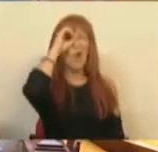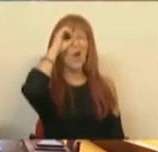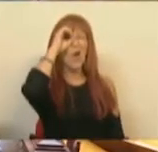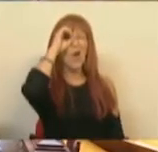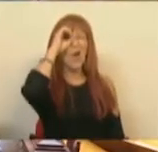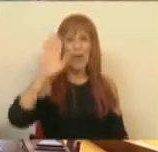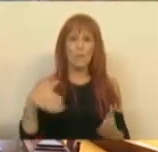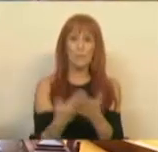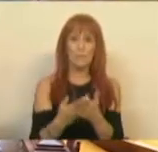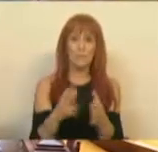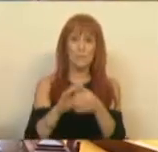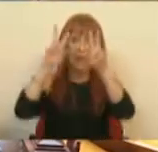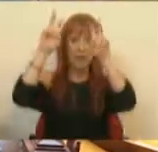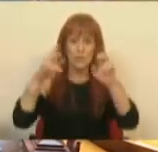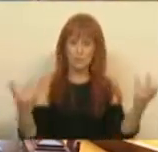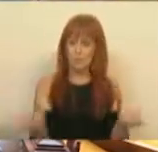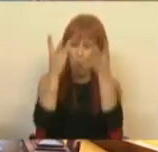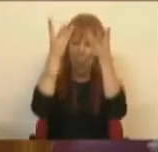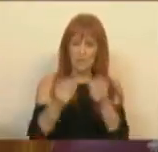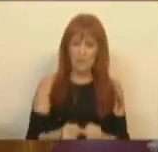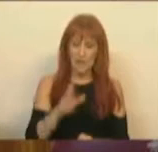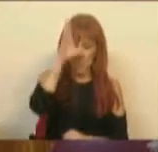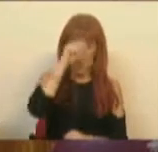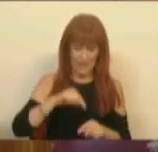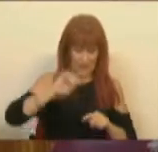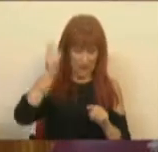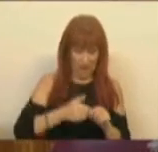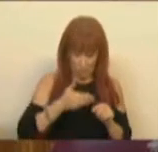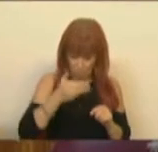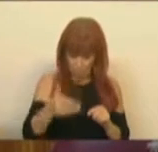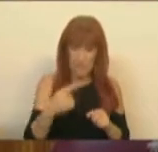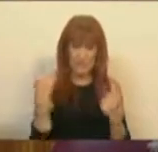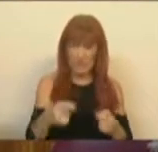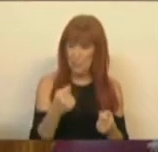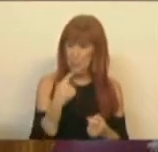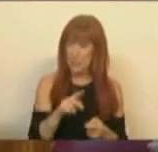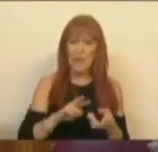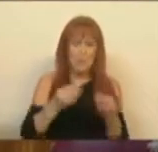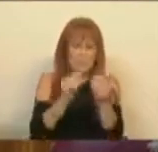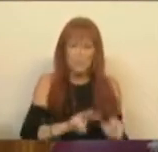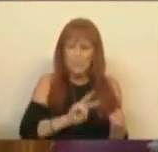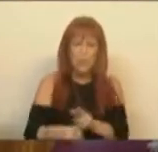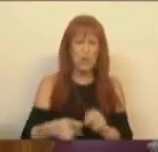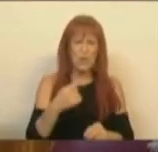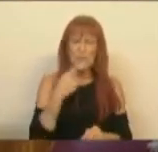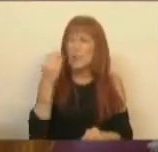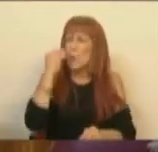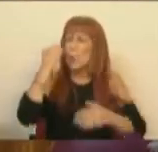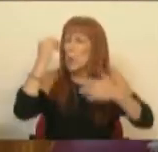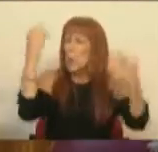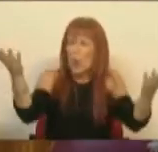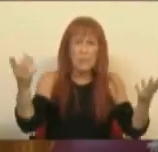propor acerca desse assunto e no orçamento do Estado deste ano o que têm para dizer é reformule-se. Sem dizerem como,